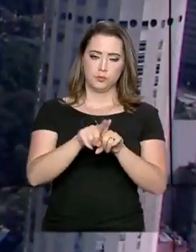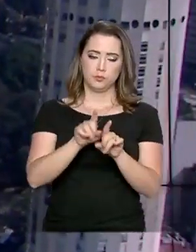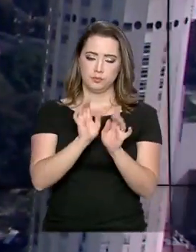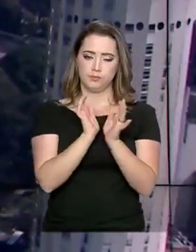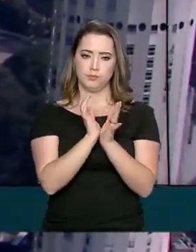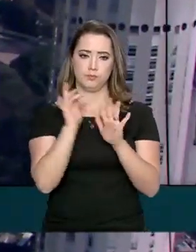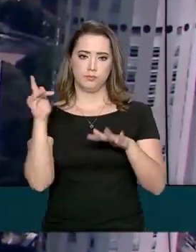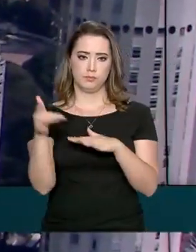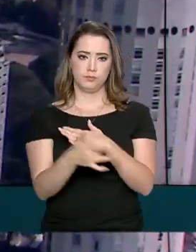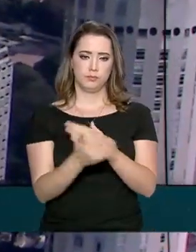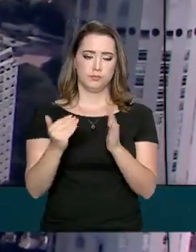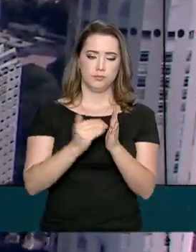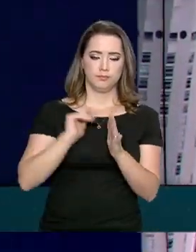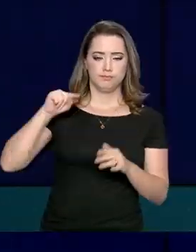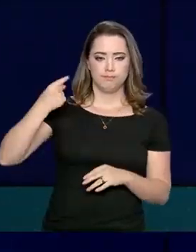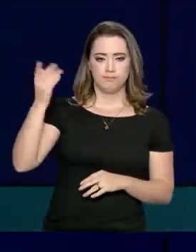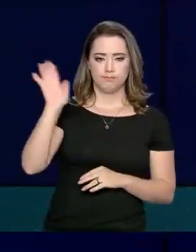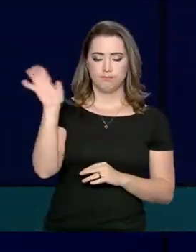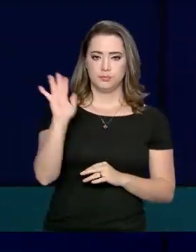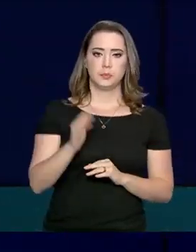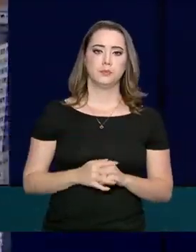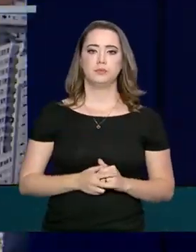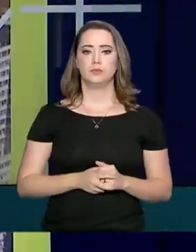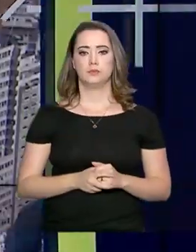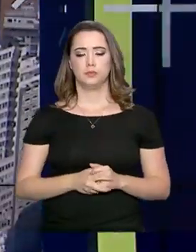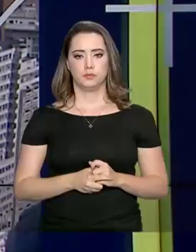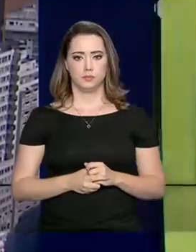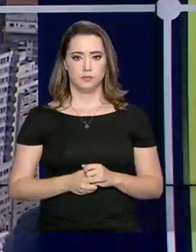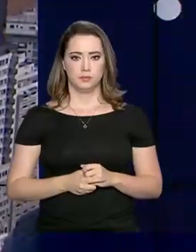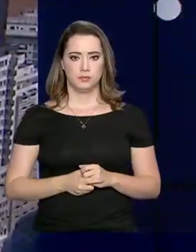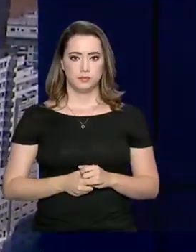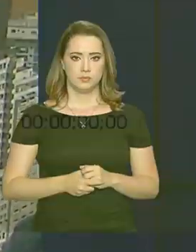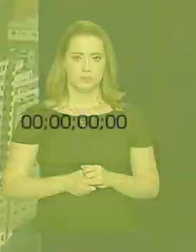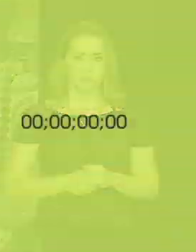Acompanhe também nossas redes sociais. Até a próxima edição.